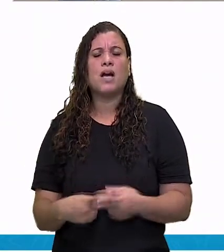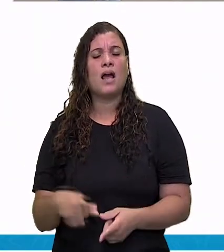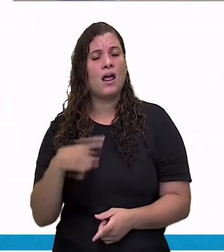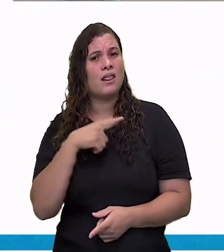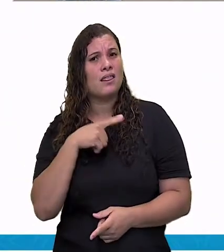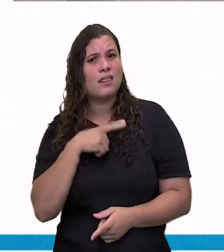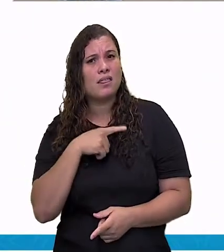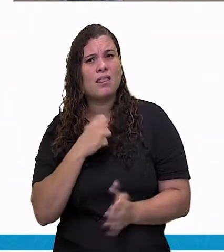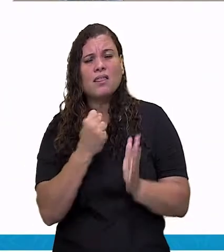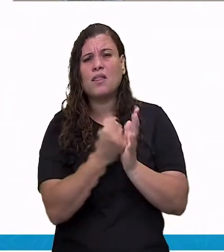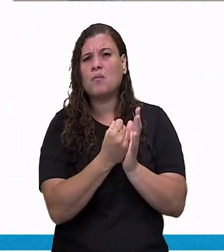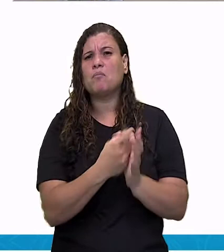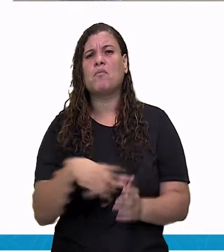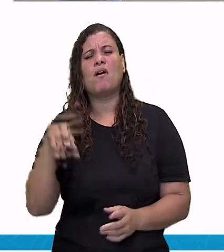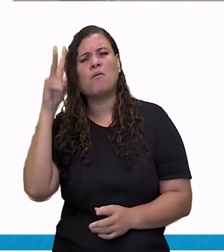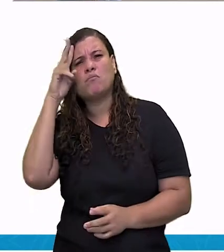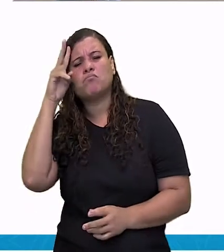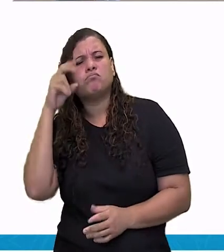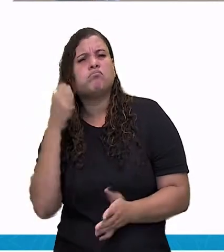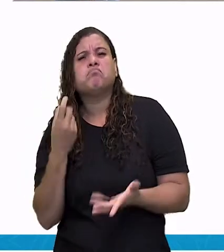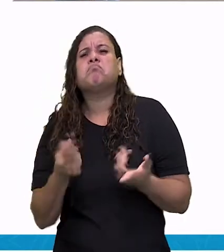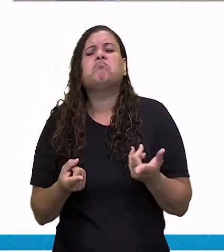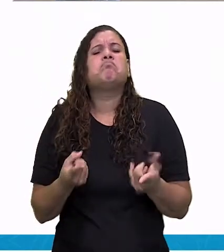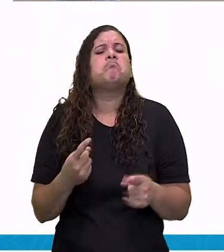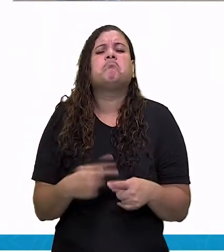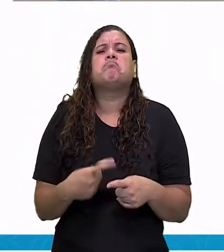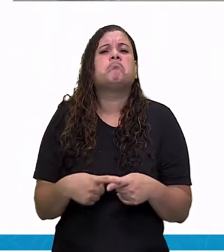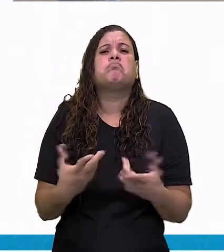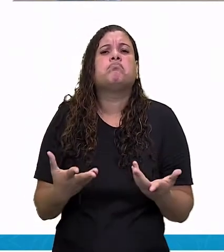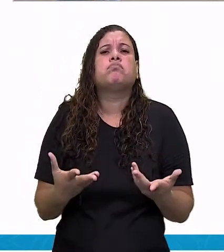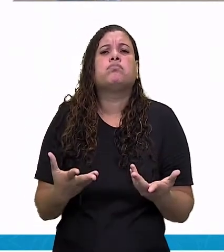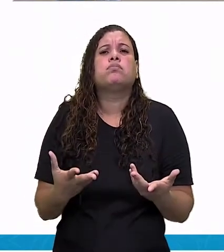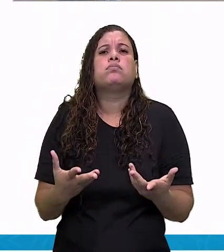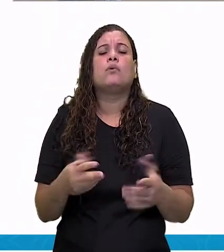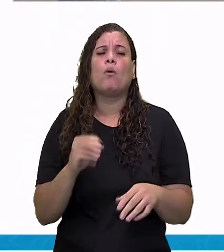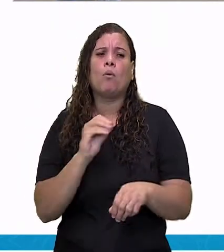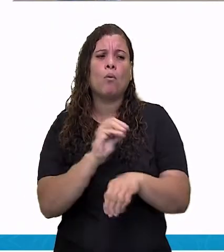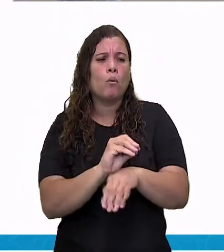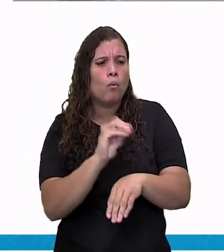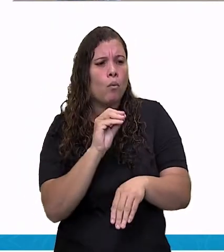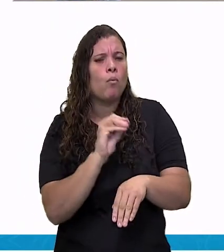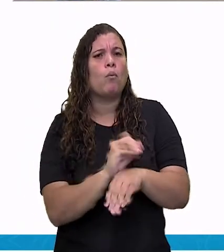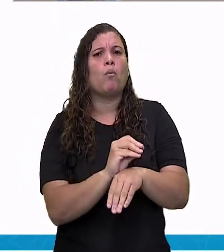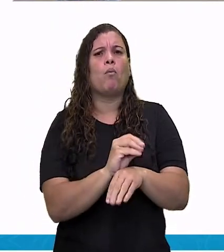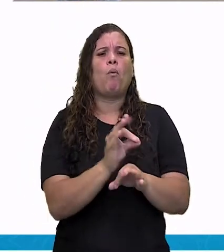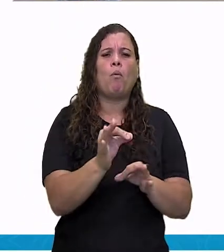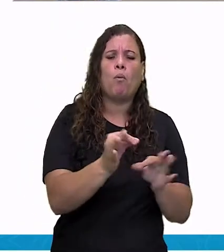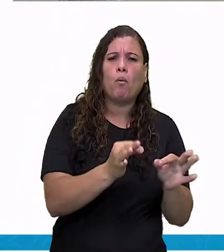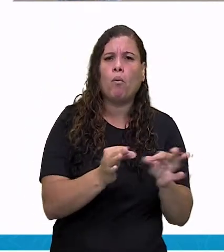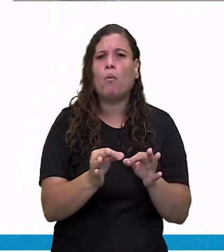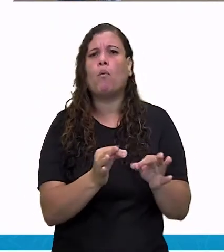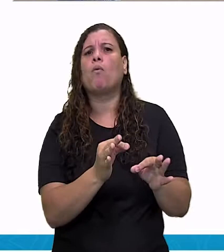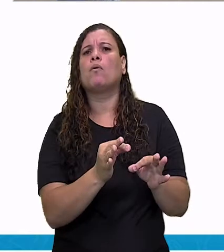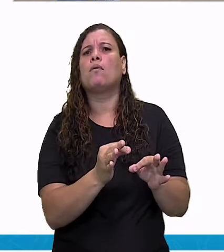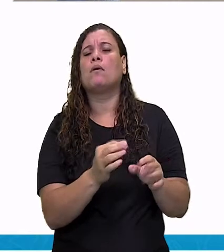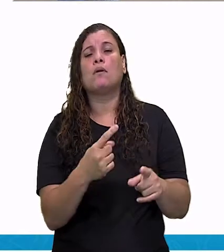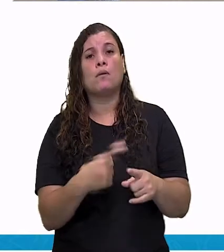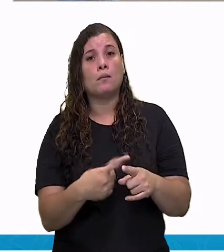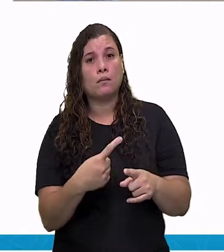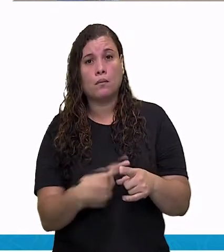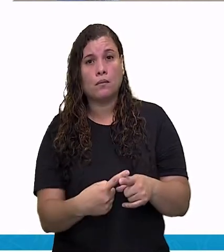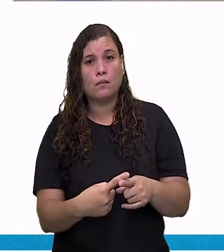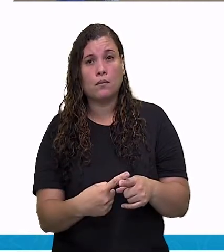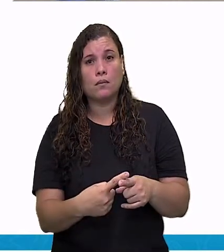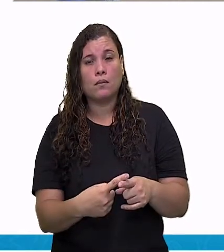patrimônio histórico, defende, cuida? Existem órgãos públicos que fazem todo o monitoramento